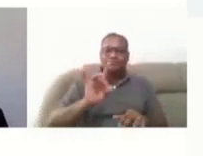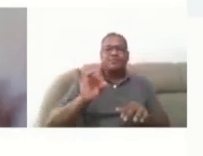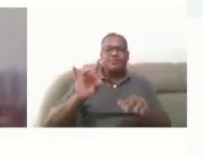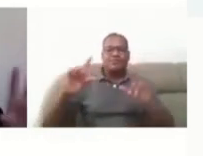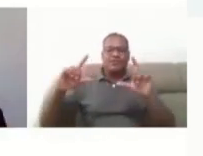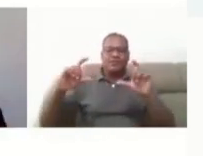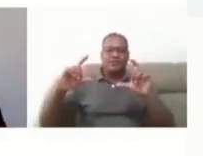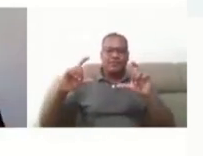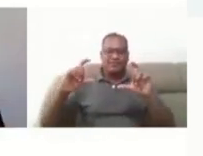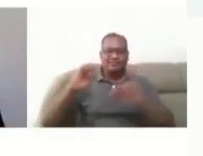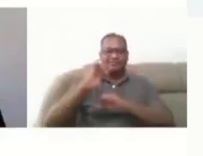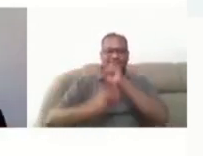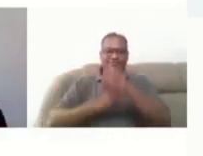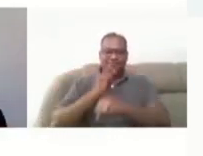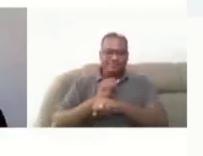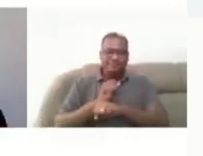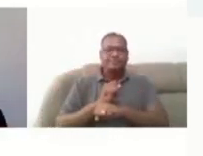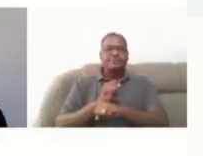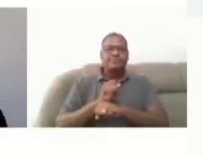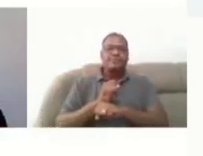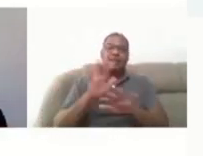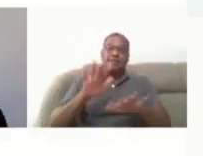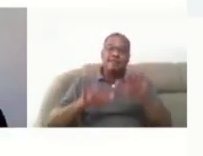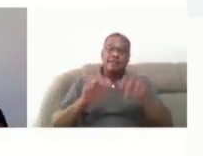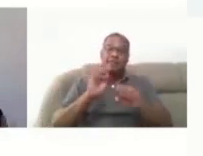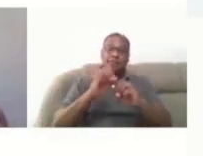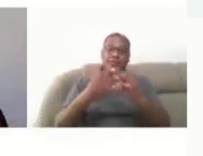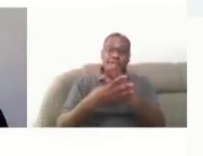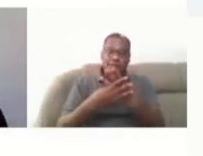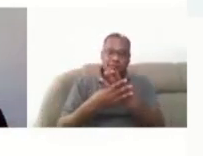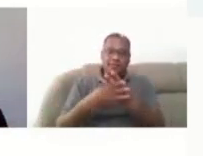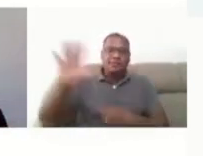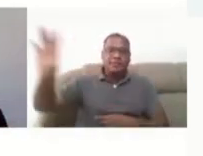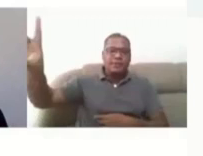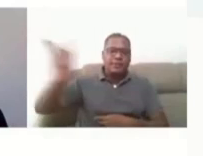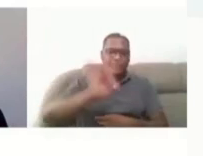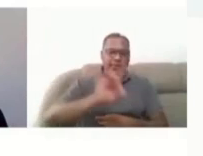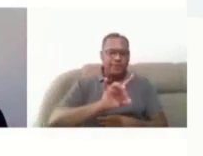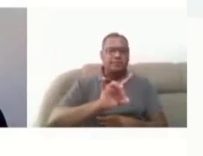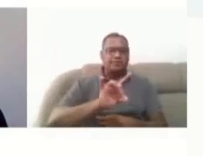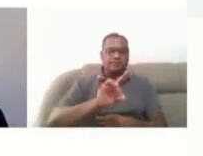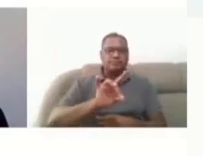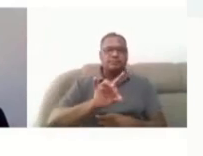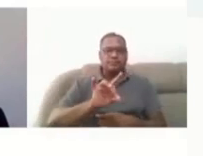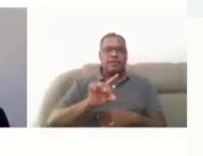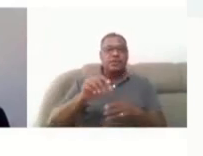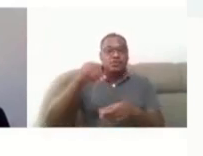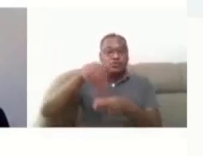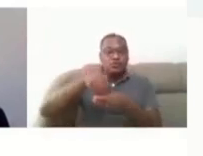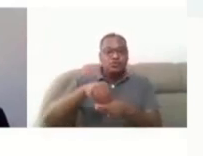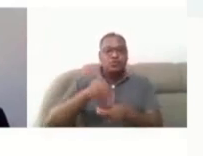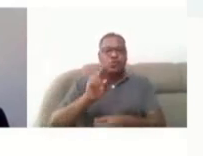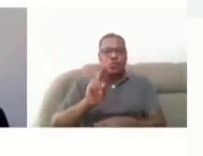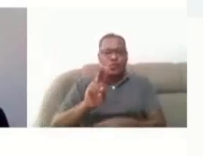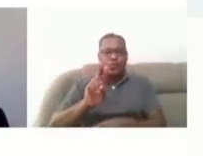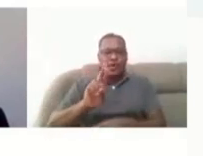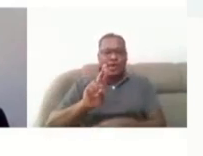PowerPoint, a gente busca uma figura da internet, e ela traz automaticamente a URL dessa